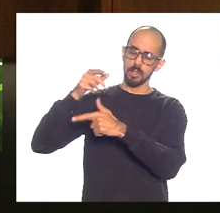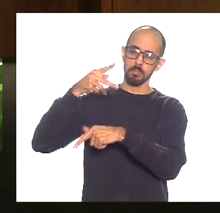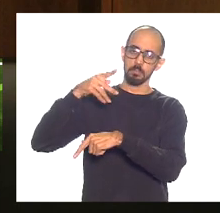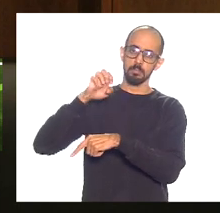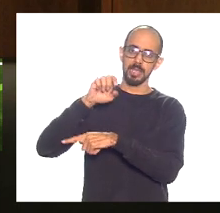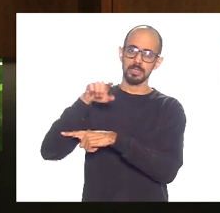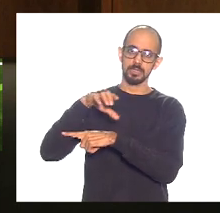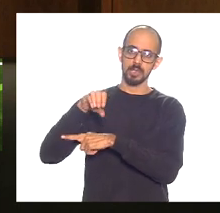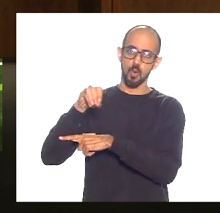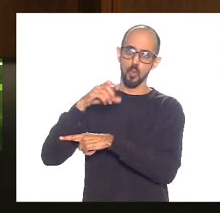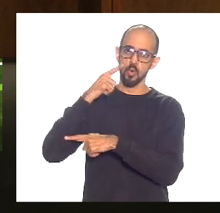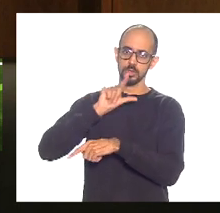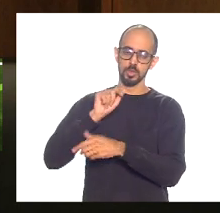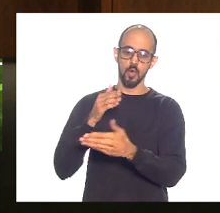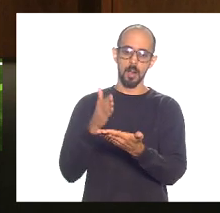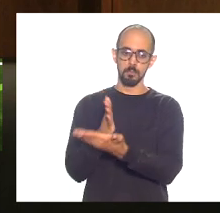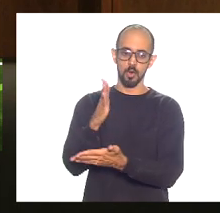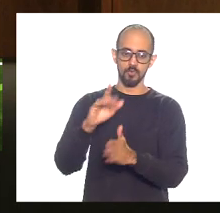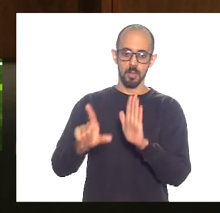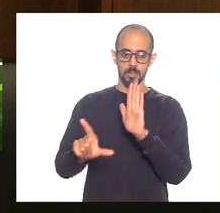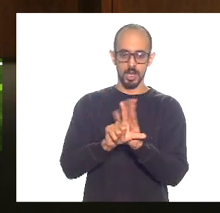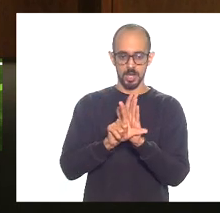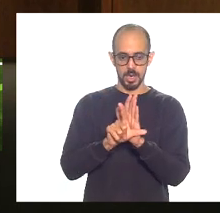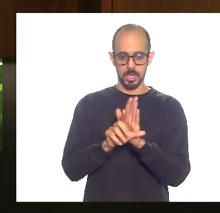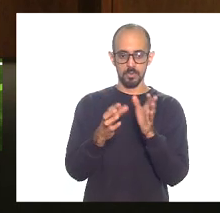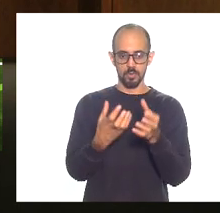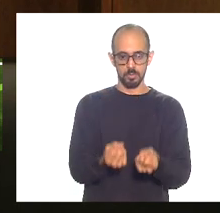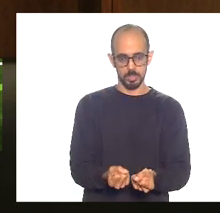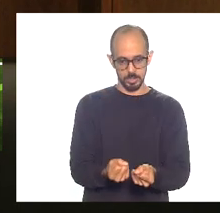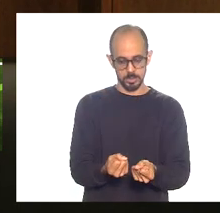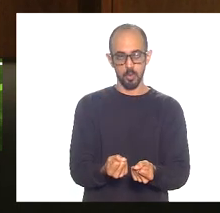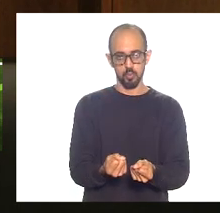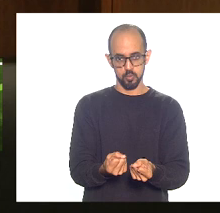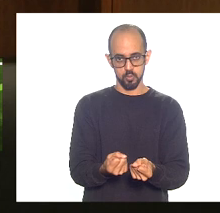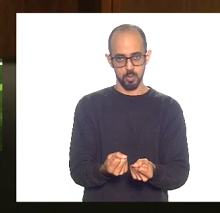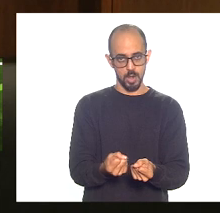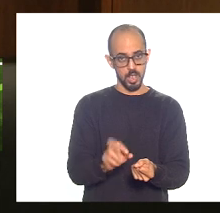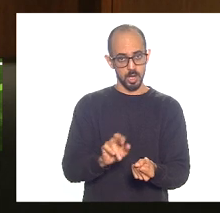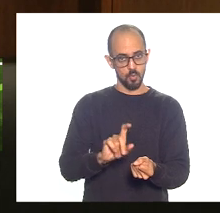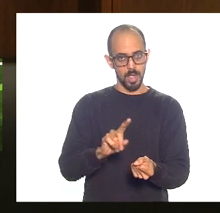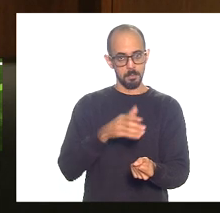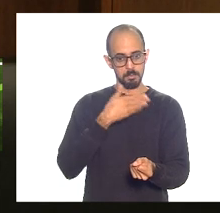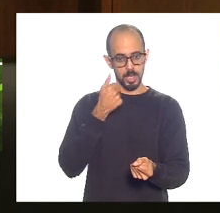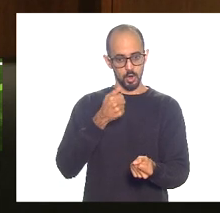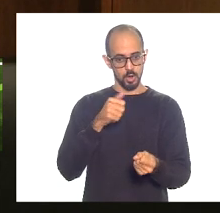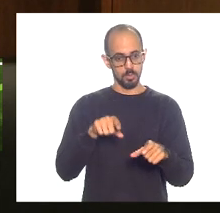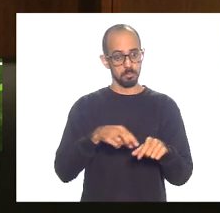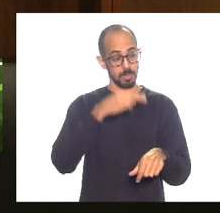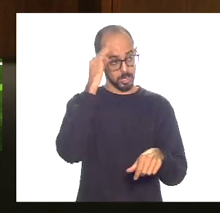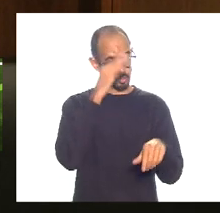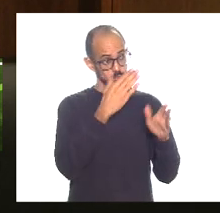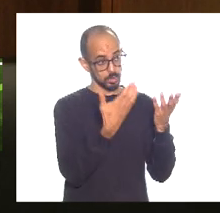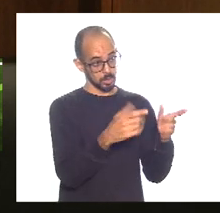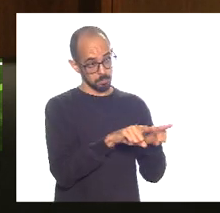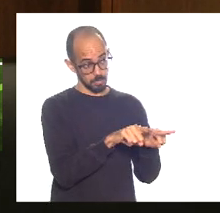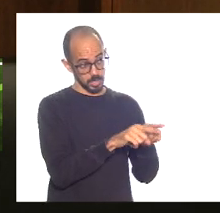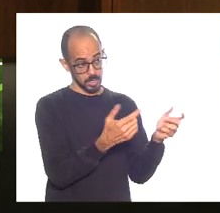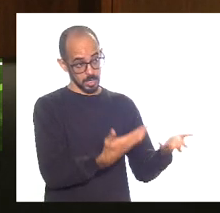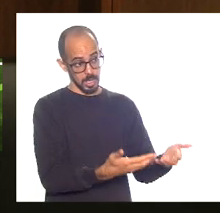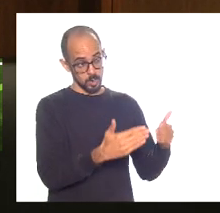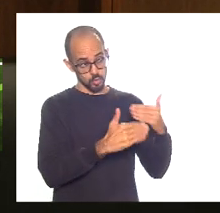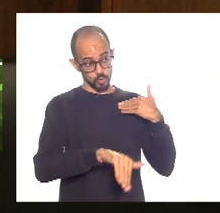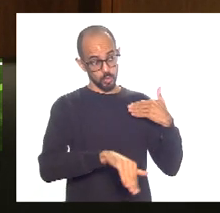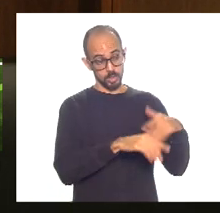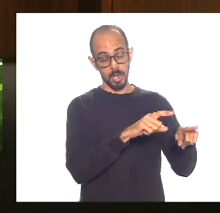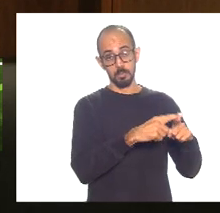aprovar uma lei e fez uma adesão que não foi das melhores e eu quero discordar também Márcio que essa 178 é 100